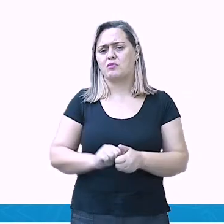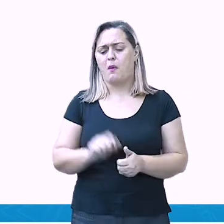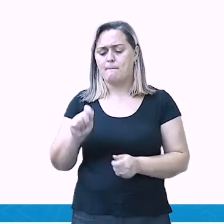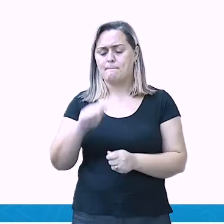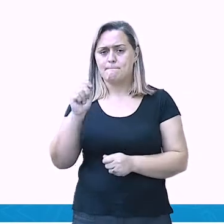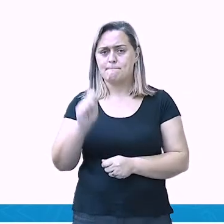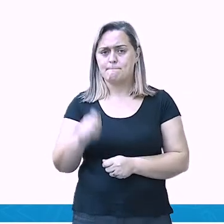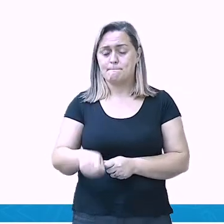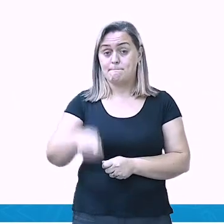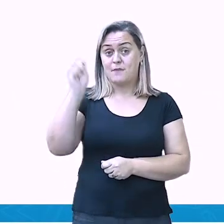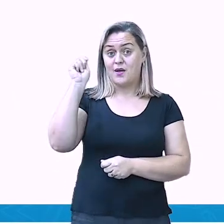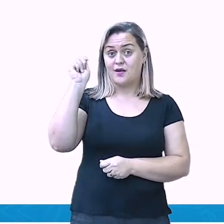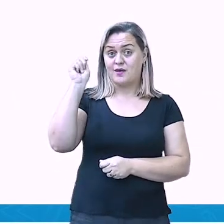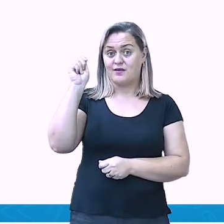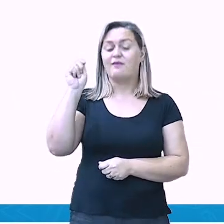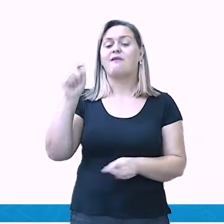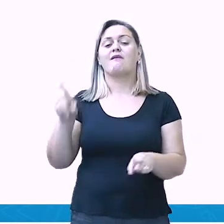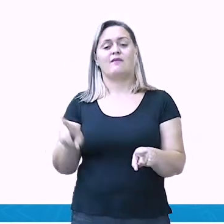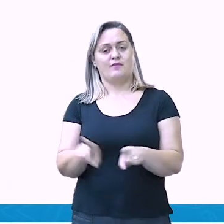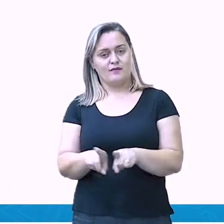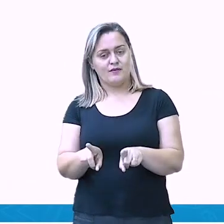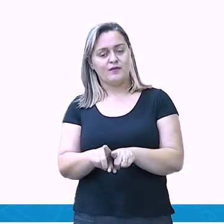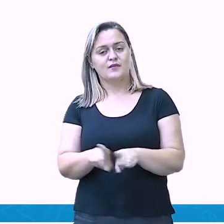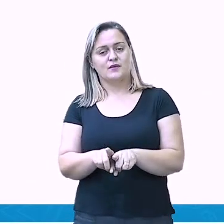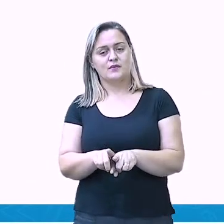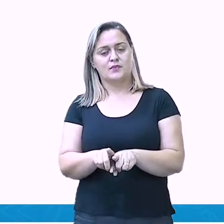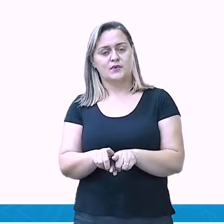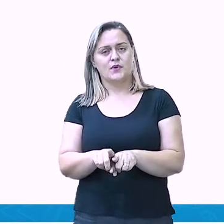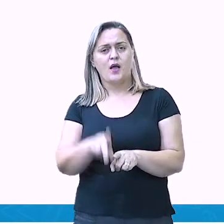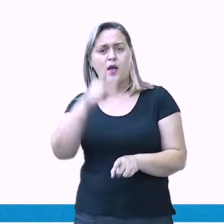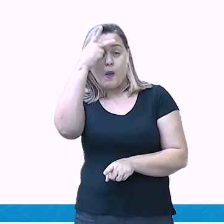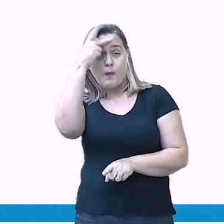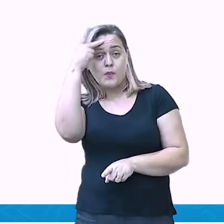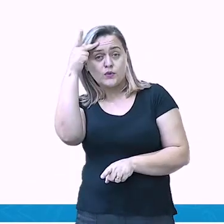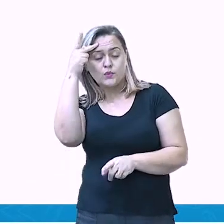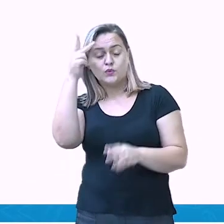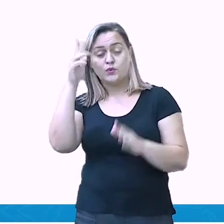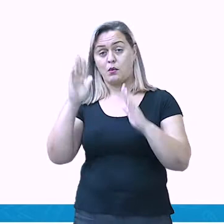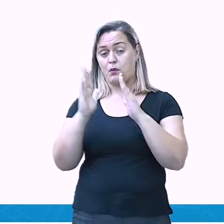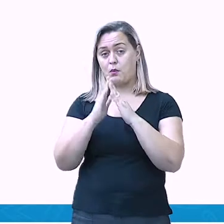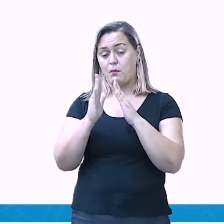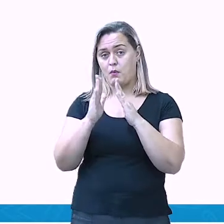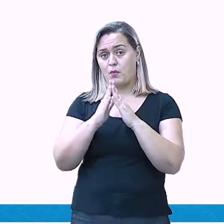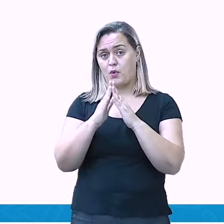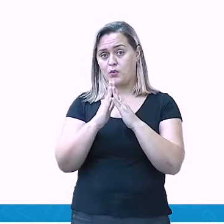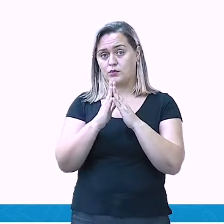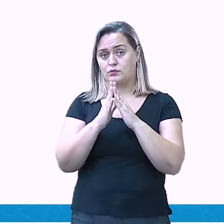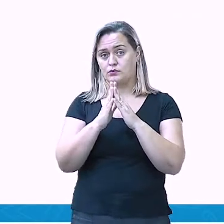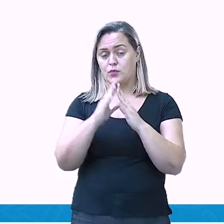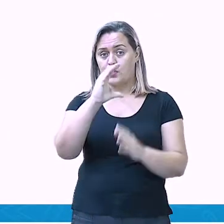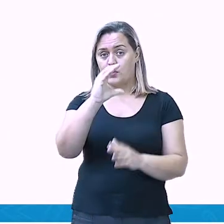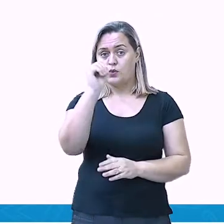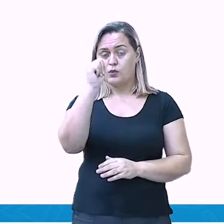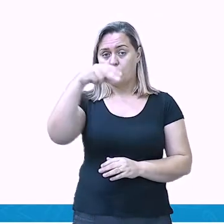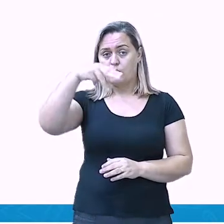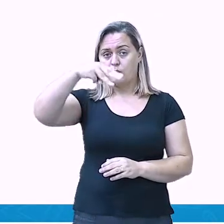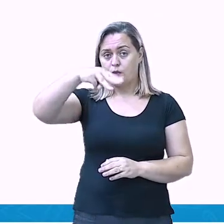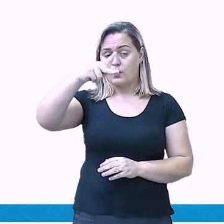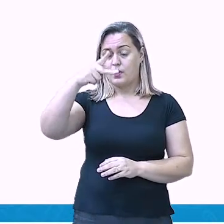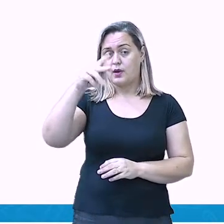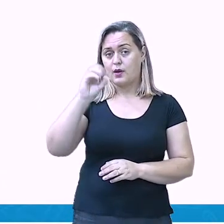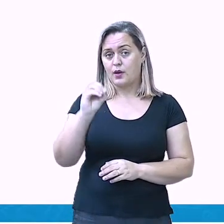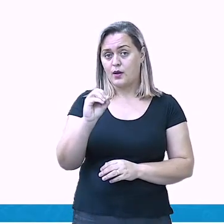As pessoas que vivem no campo formam a comunidade rural. Vamos lembrar algumas outras coisinhas sobre